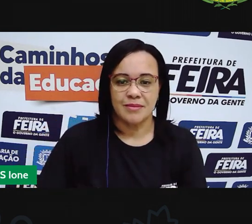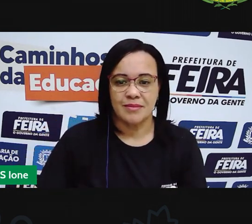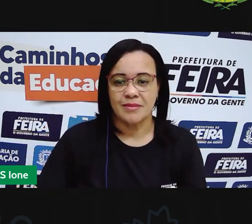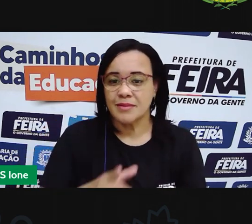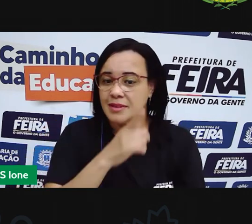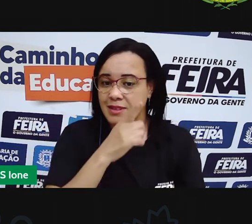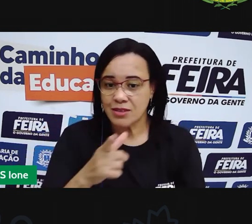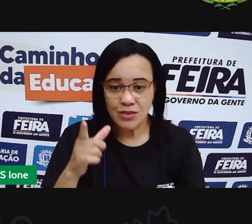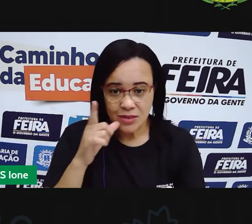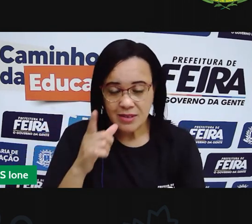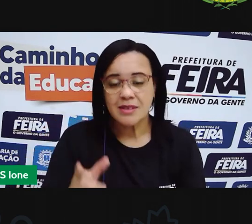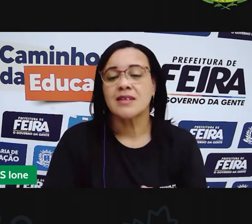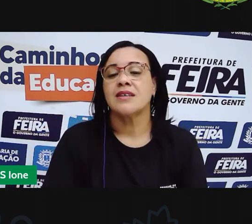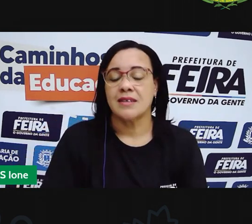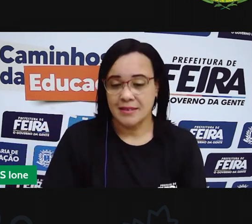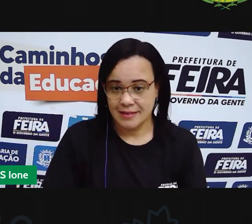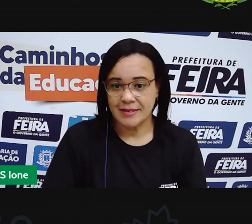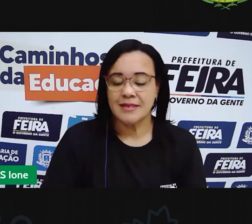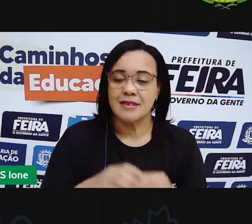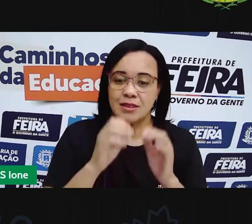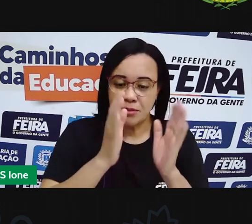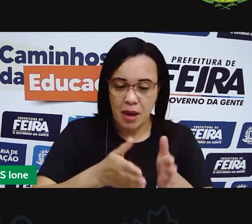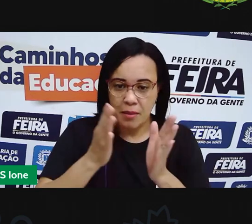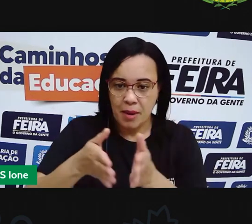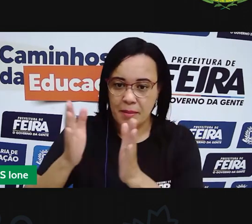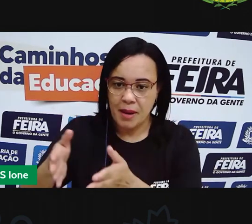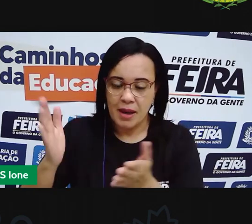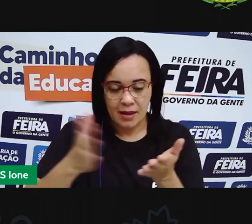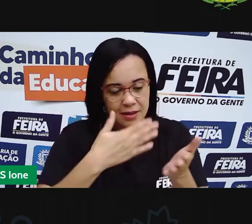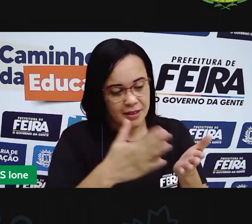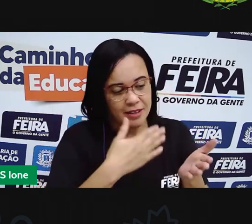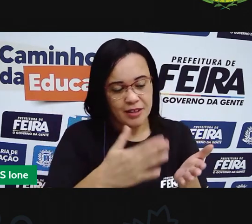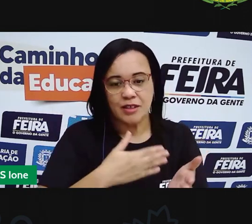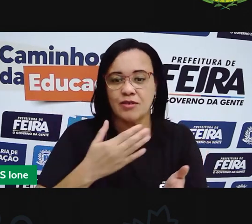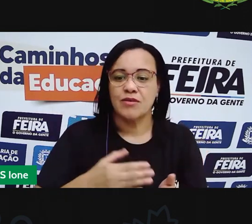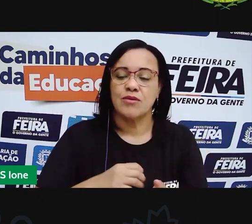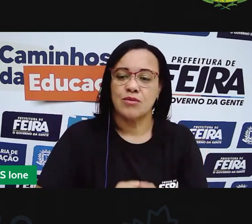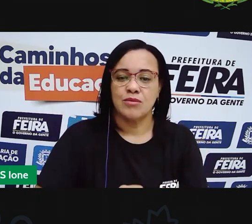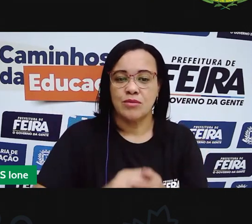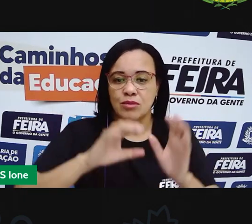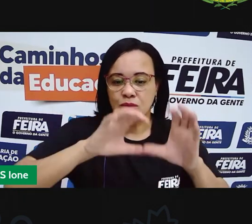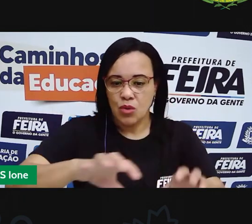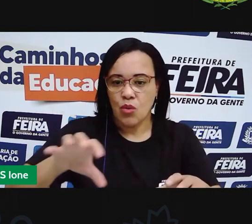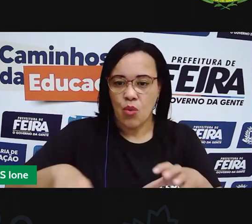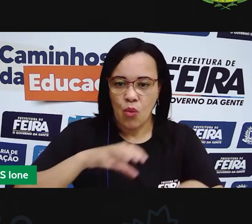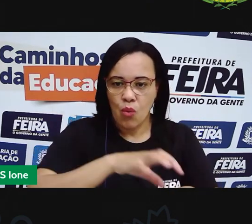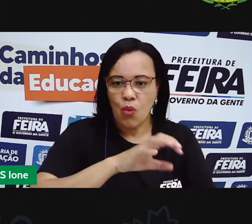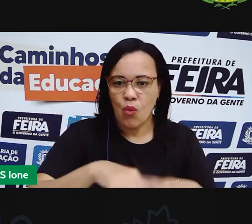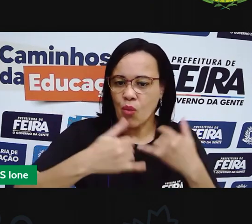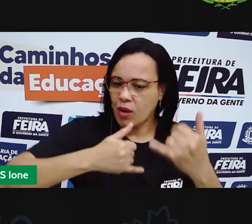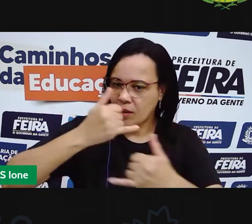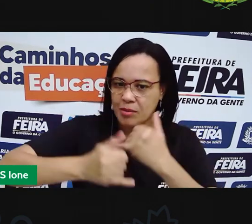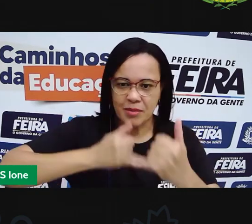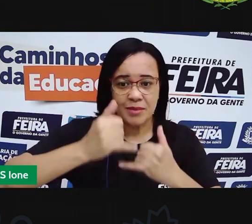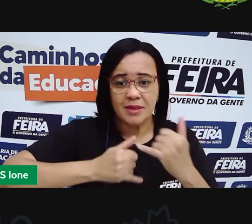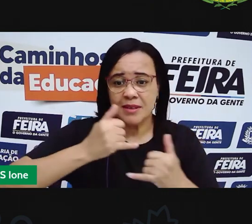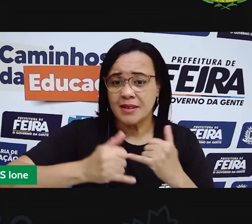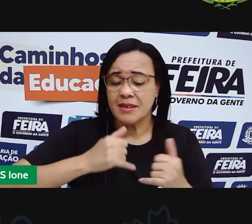lanchonete, biblioteca, parque, cada vez exige da gente um comportamento diferente,